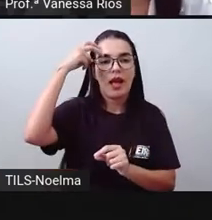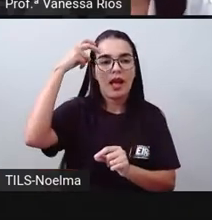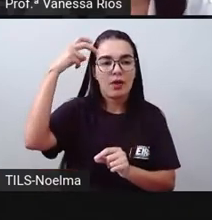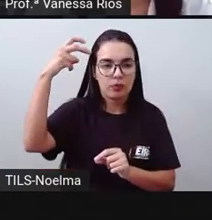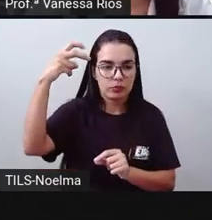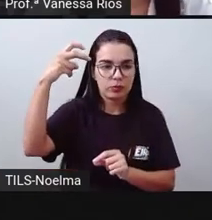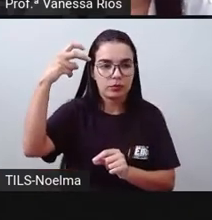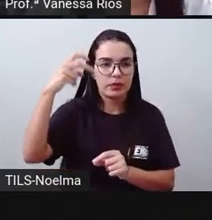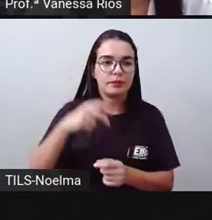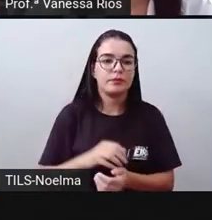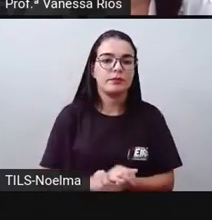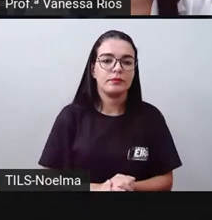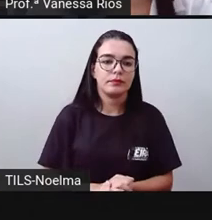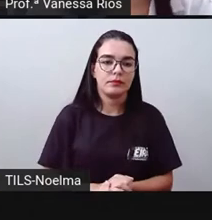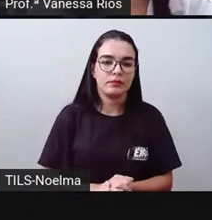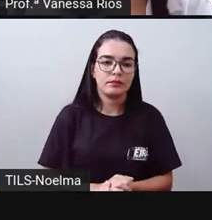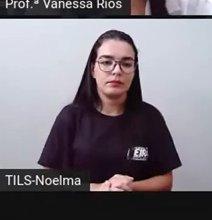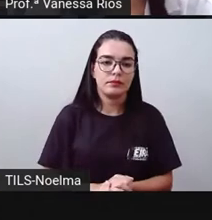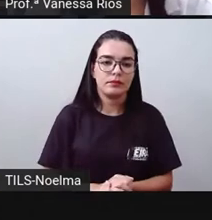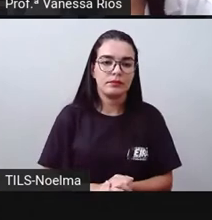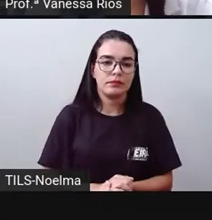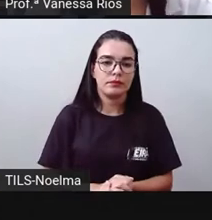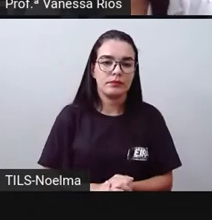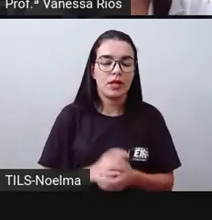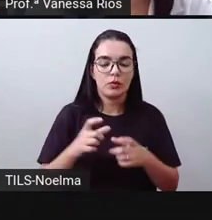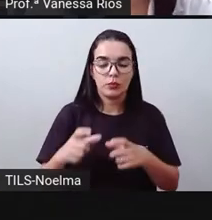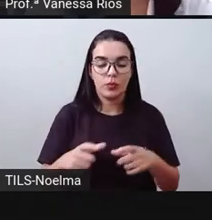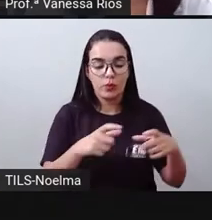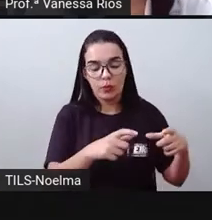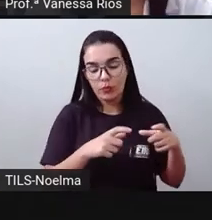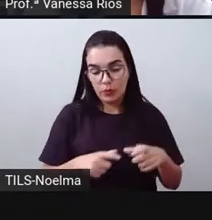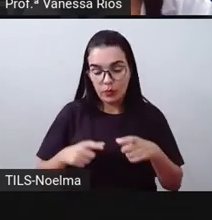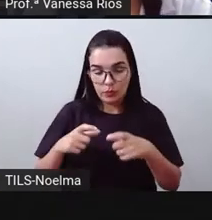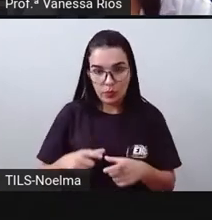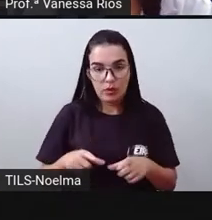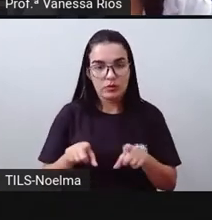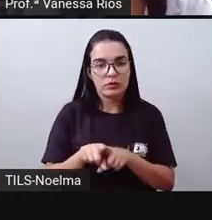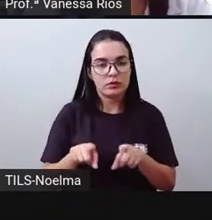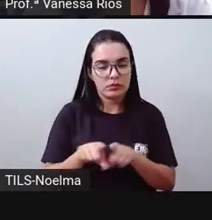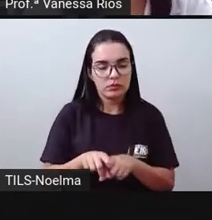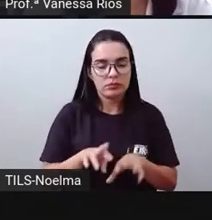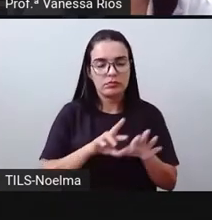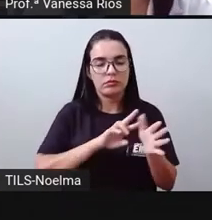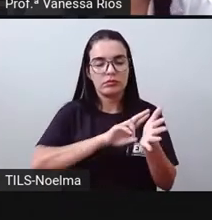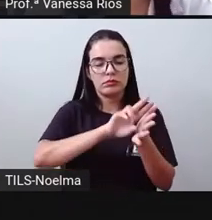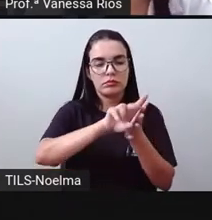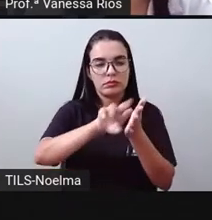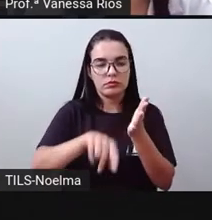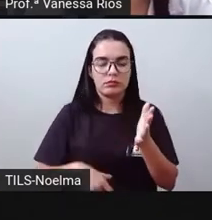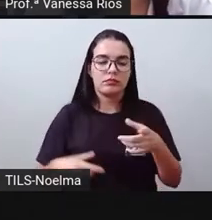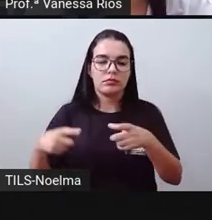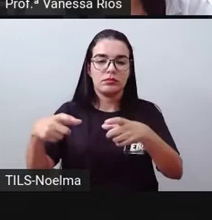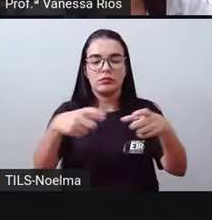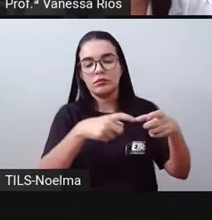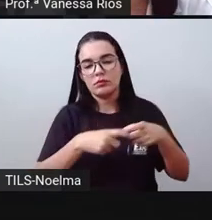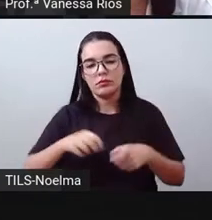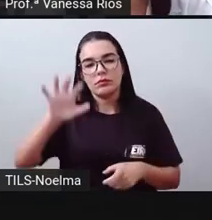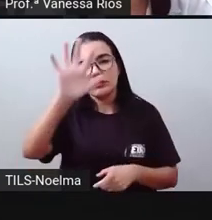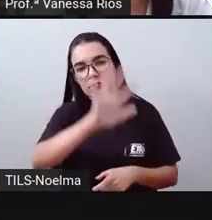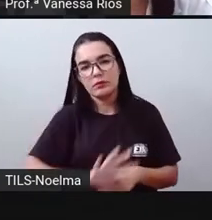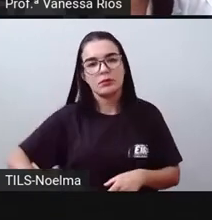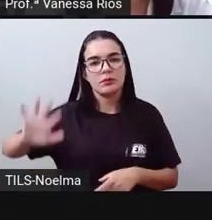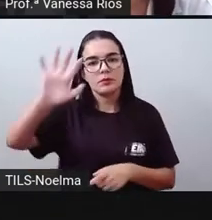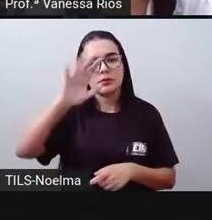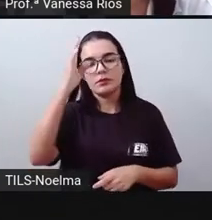a cultura dos determinados lugares, né, e dos vários lugares que temos aí espalhados pelo